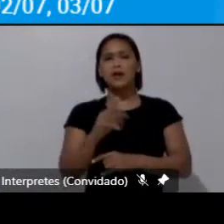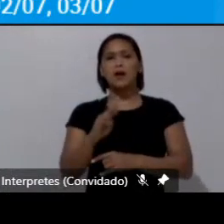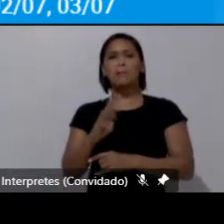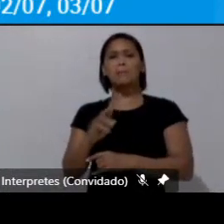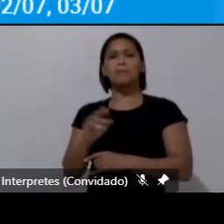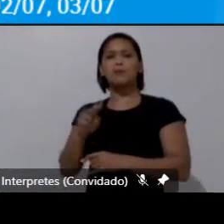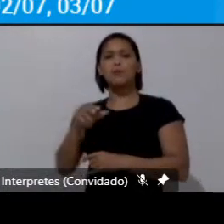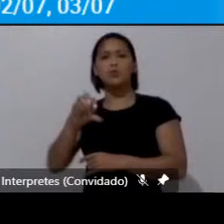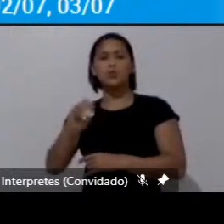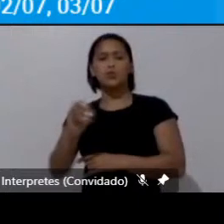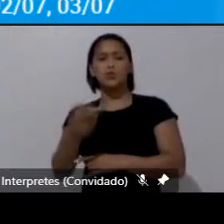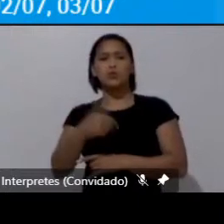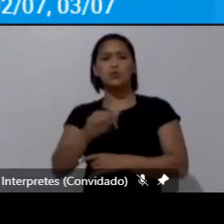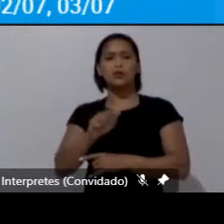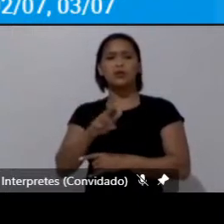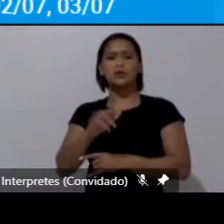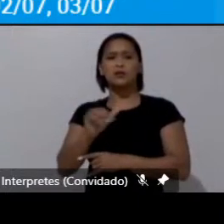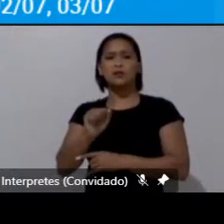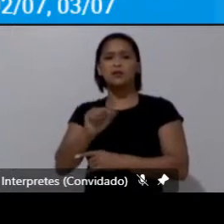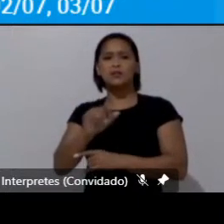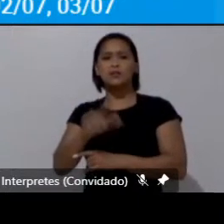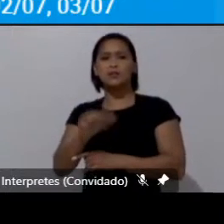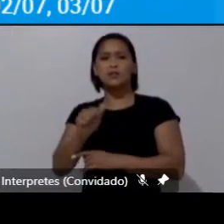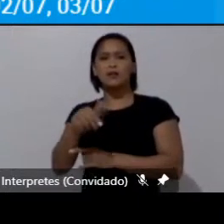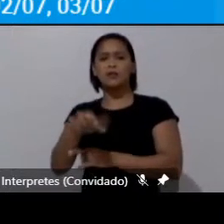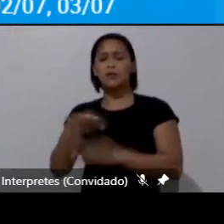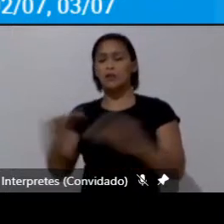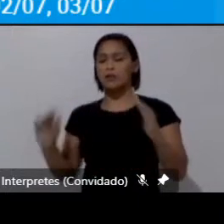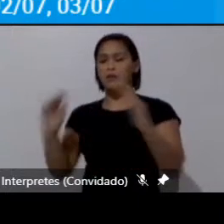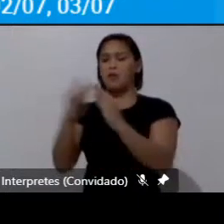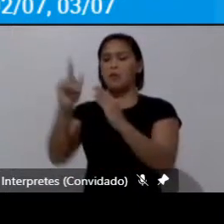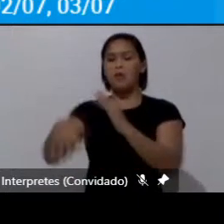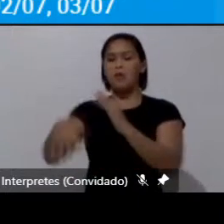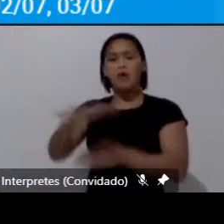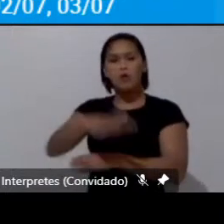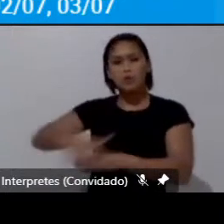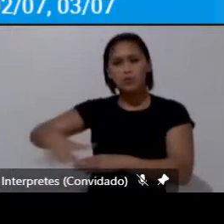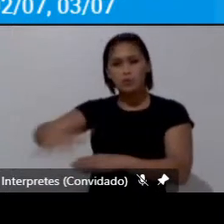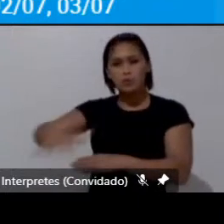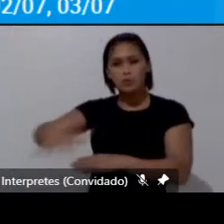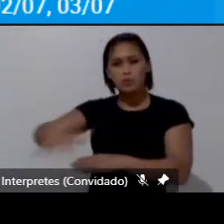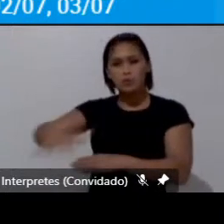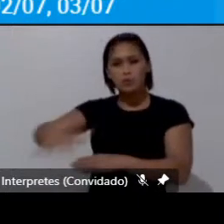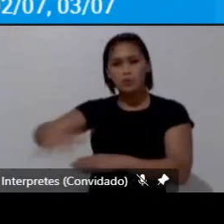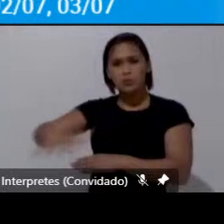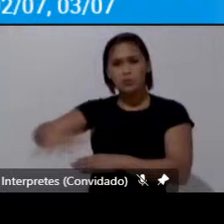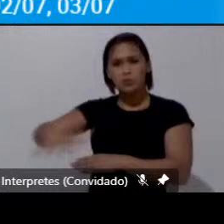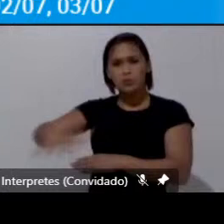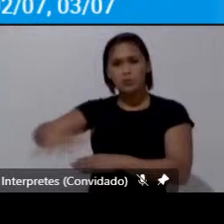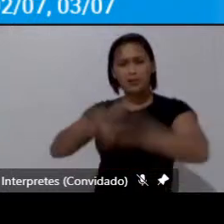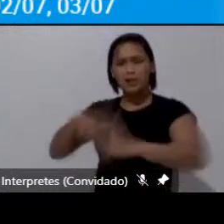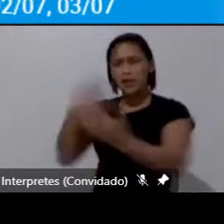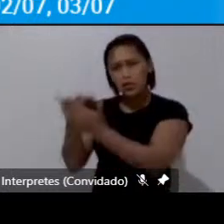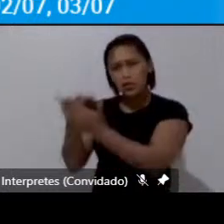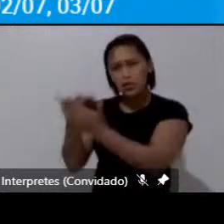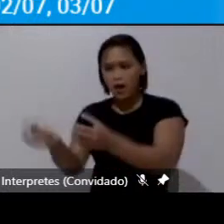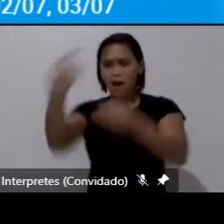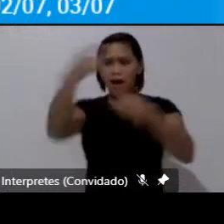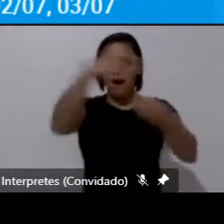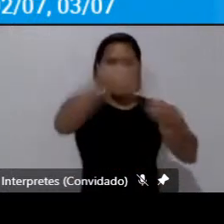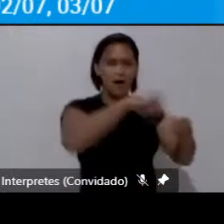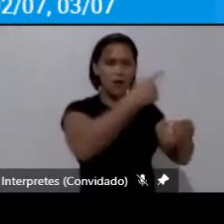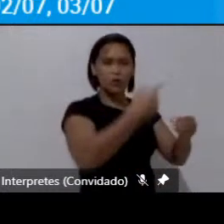moram numa região e tem atividades estudam em outras regiões. Essa